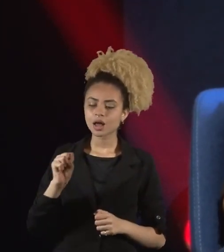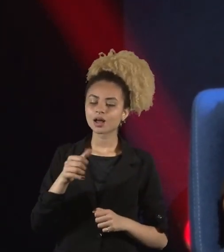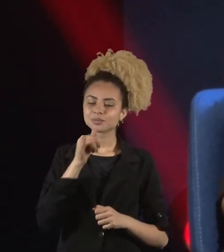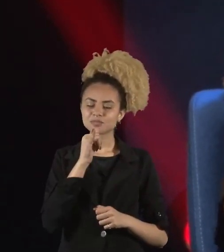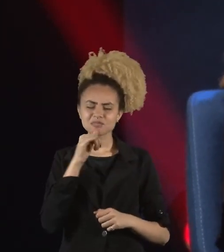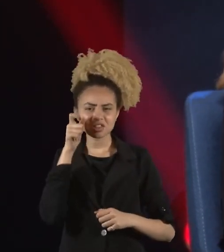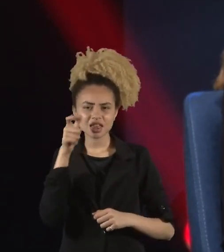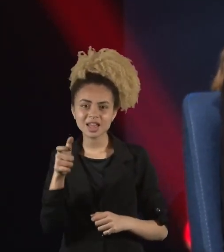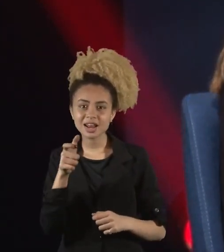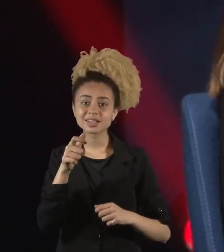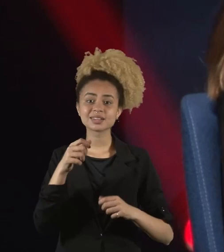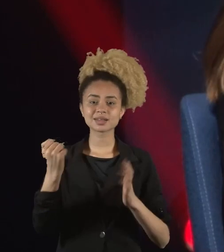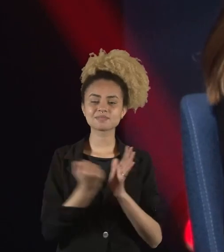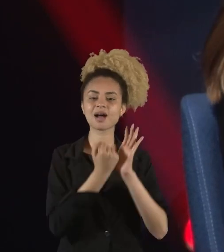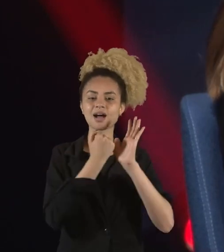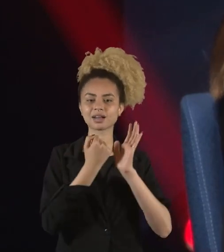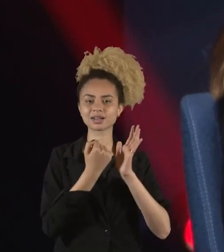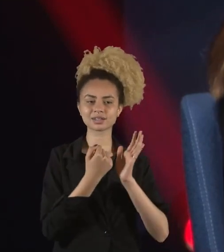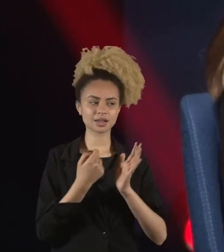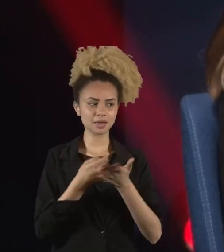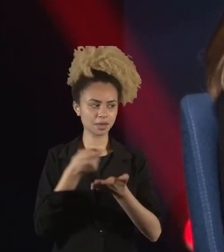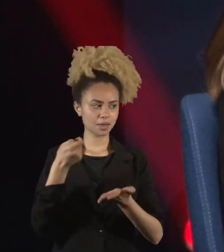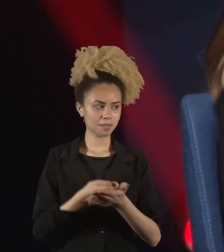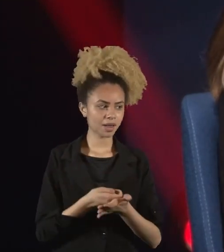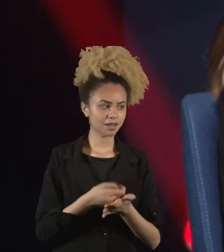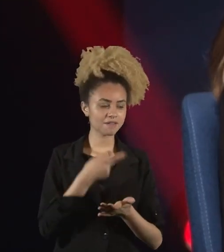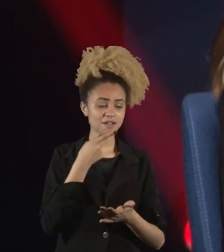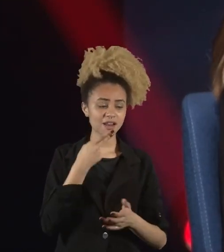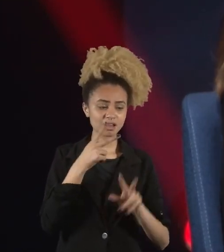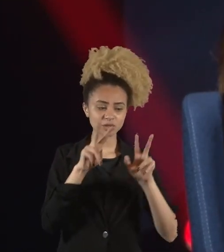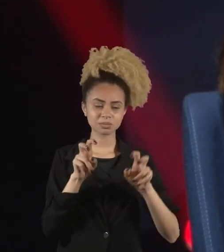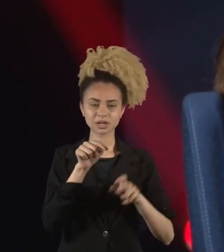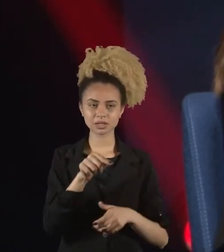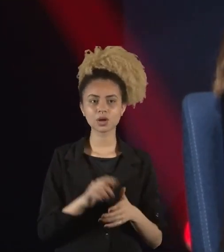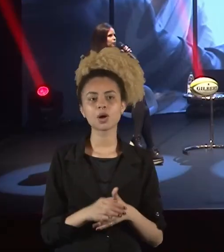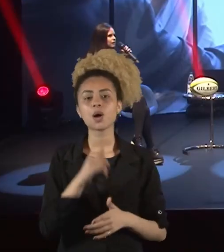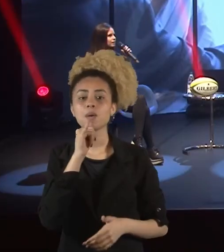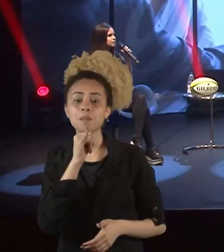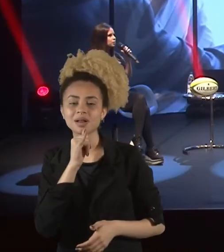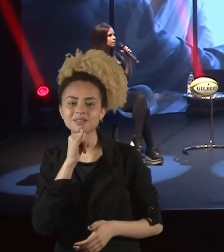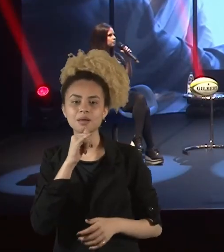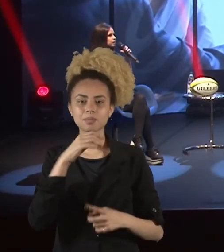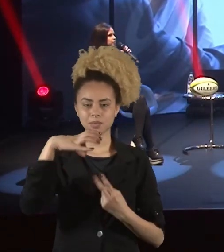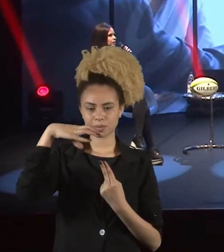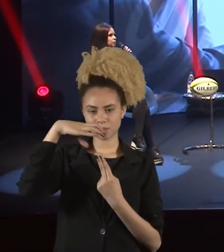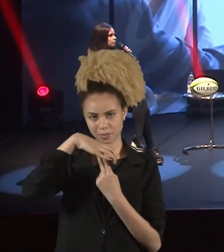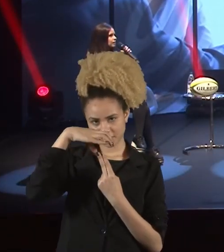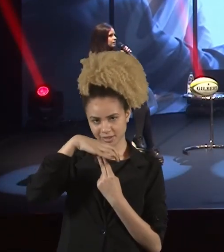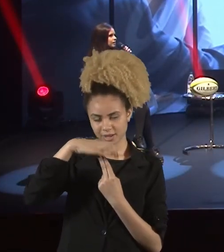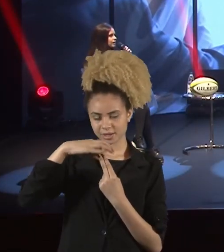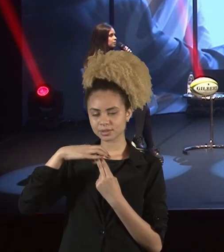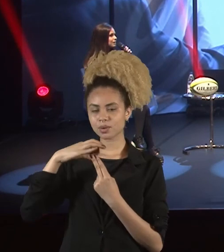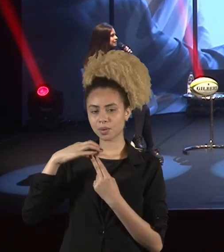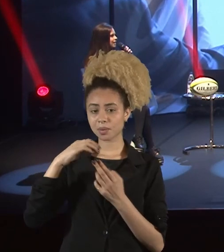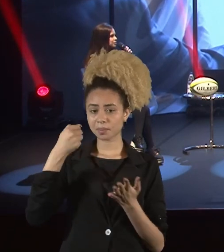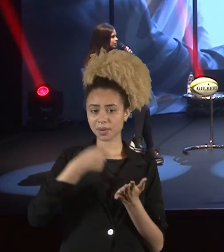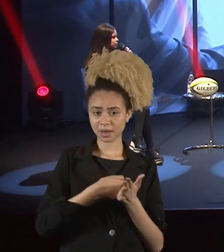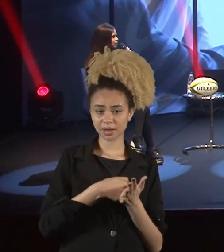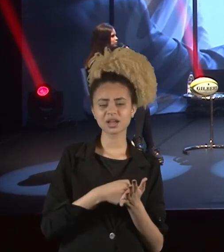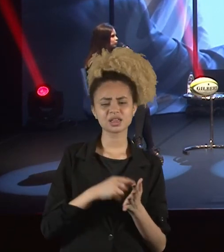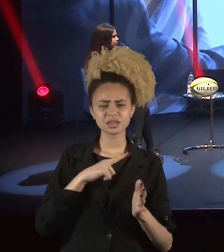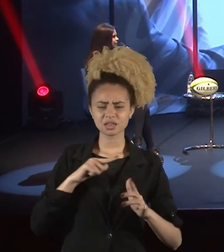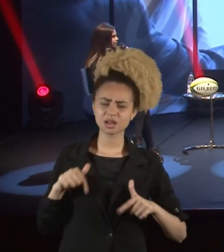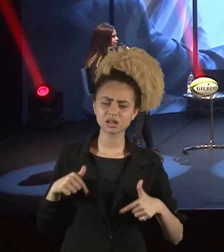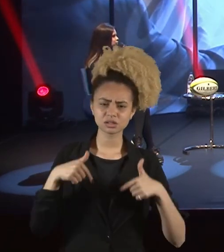das marcas patrocinadoras em falar disso. Então, tenho, por exemplo, o Bradesco, que é meu patrocinador master, que tem uma série de